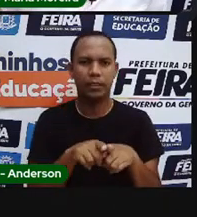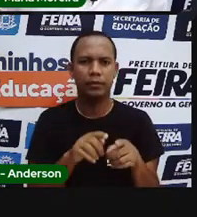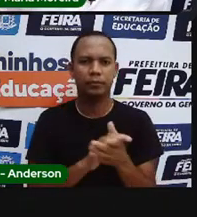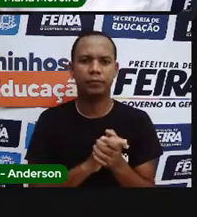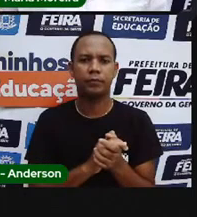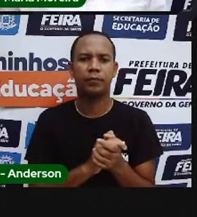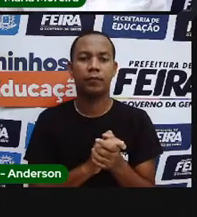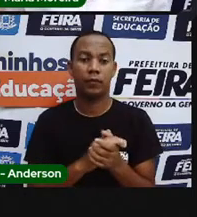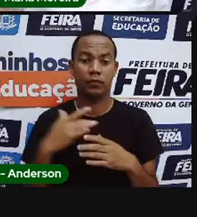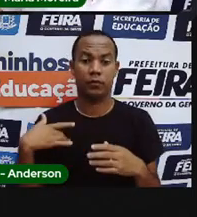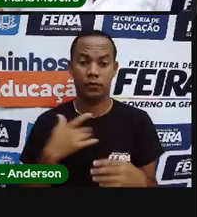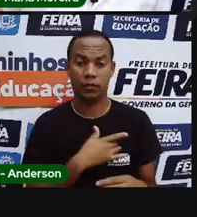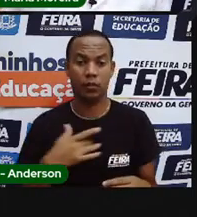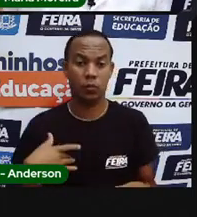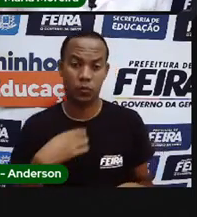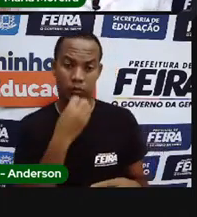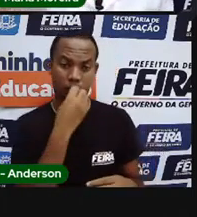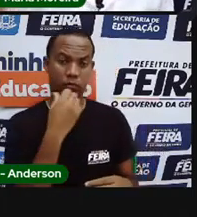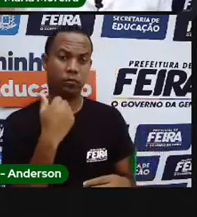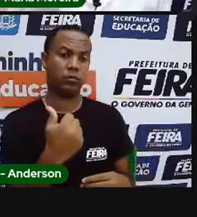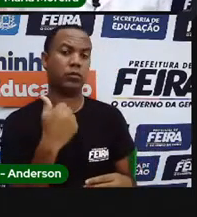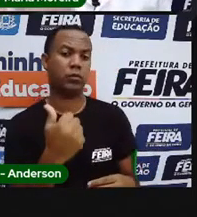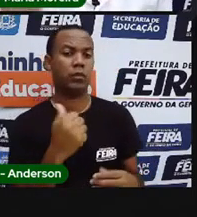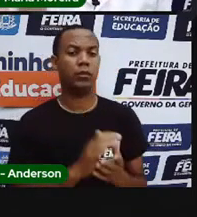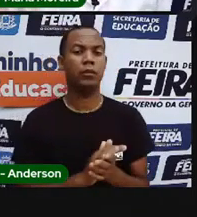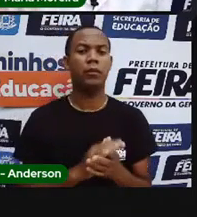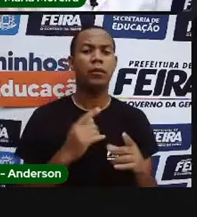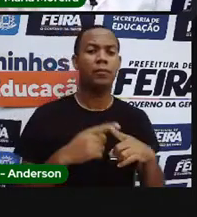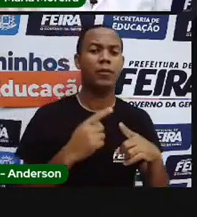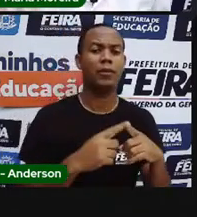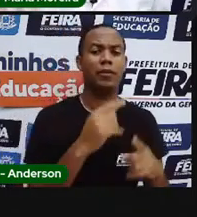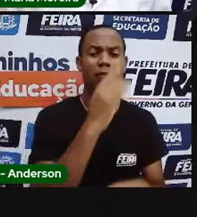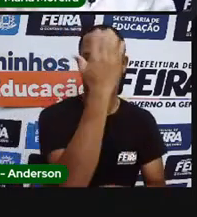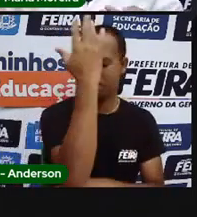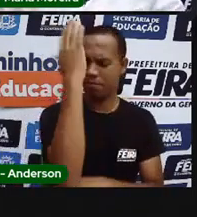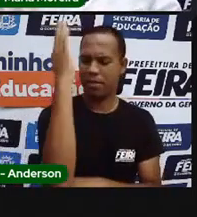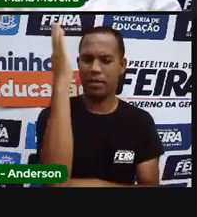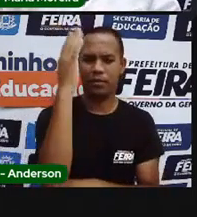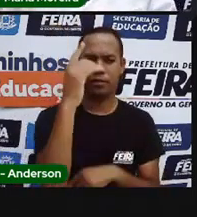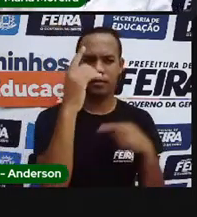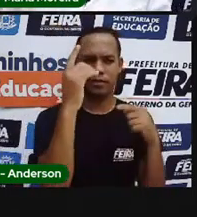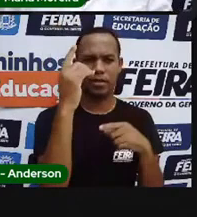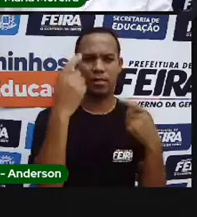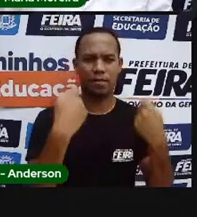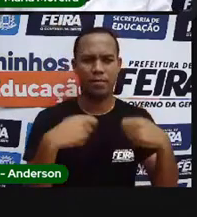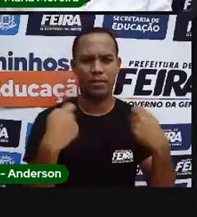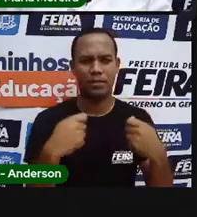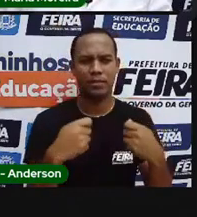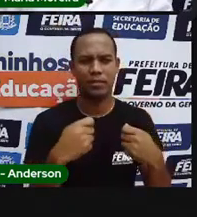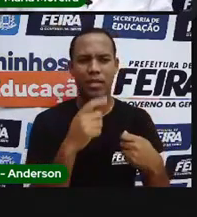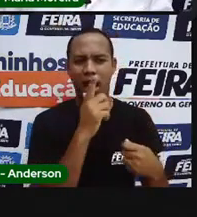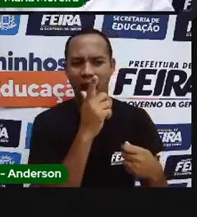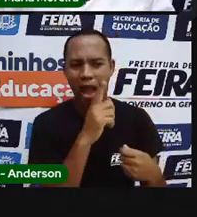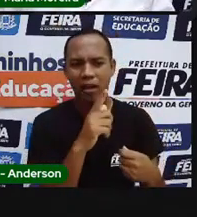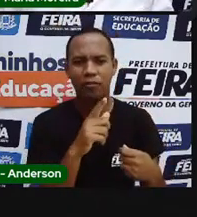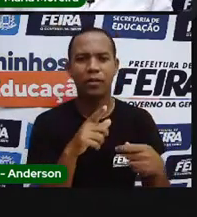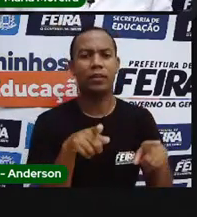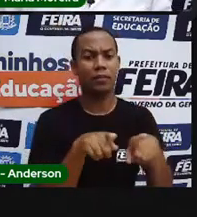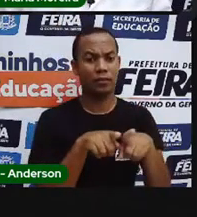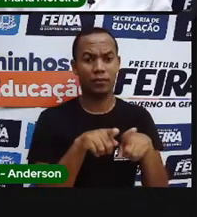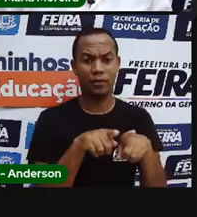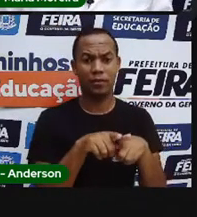Que ela disse, olha, as plantas, elas precisam de água para sobreviver. Então, se eu vou reutilizando também, diminuo o